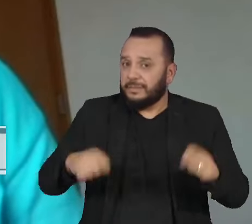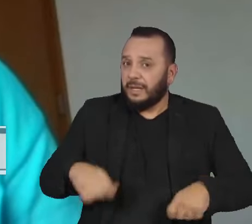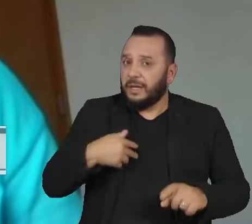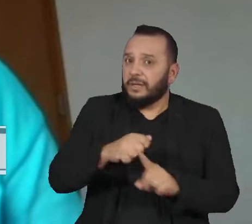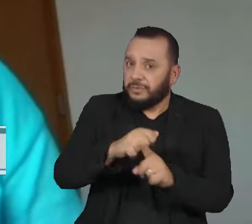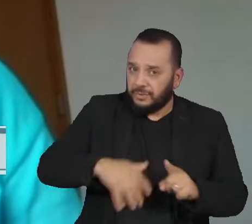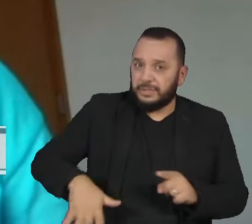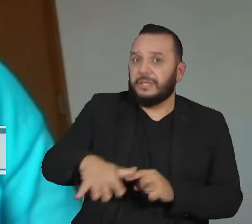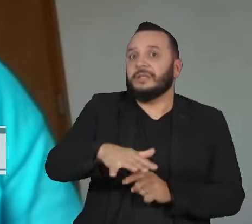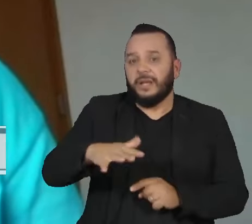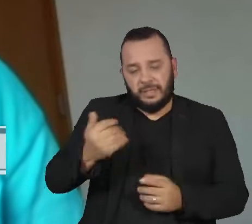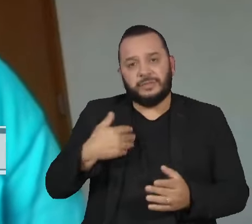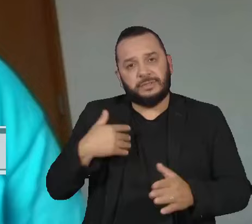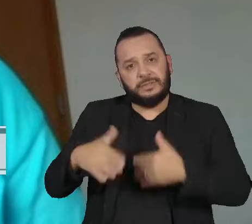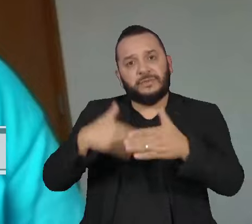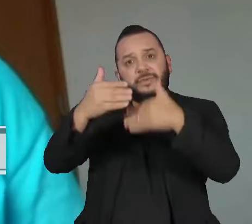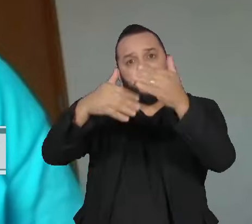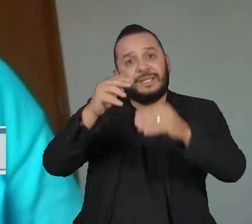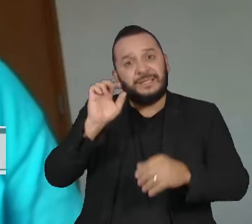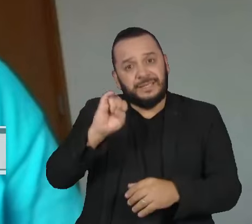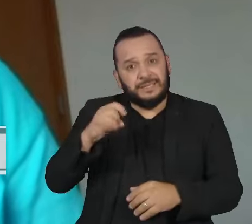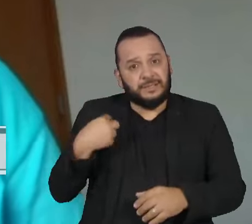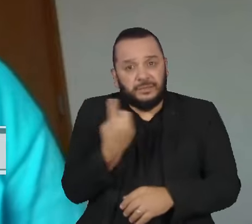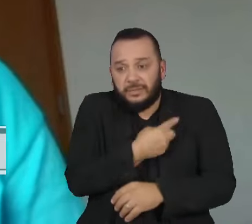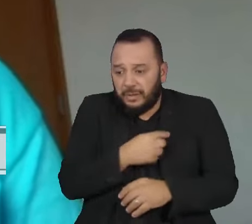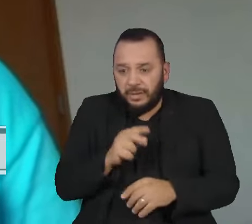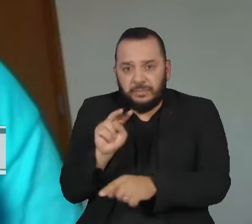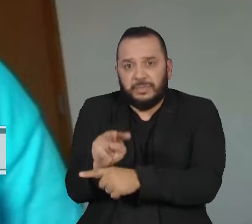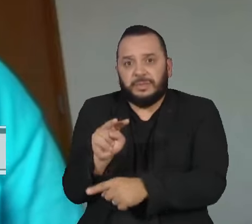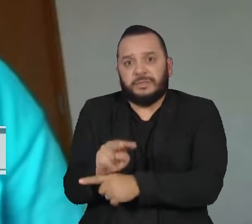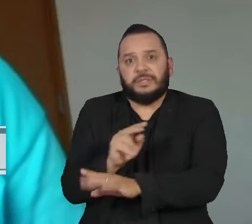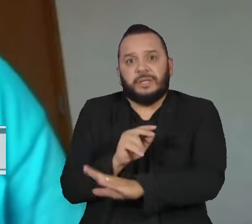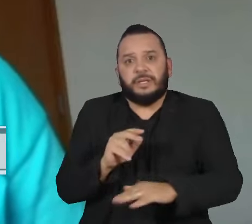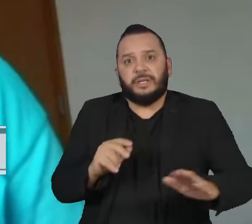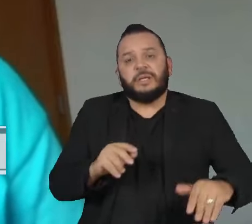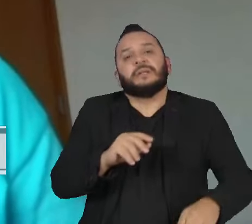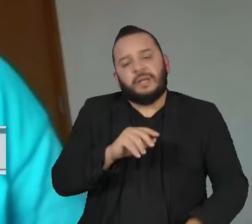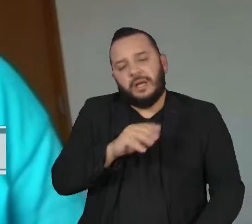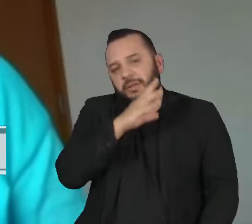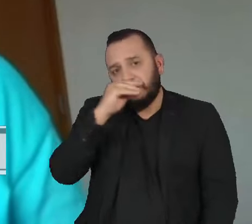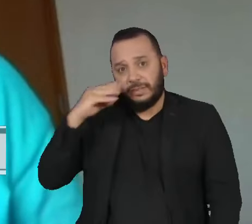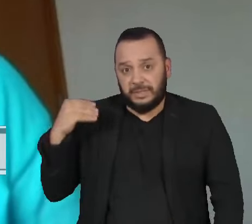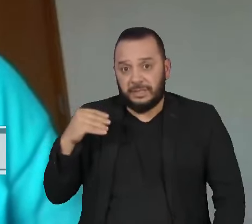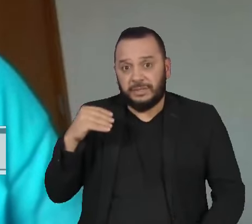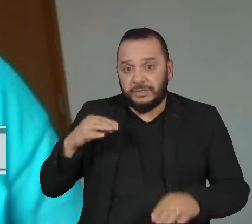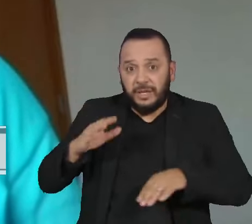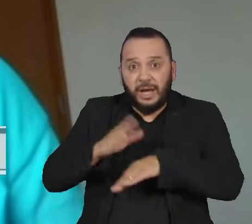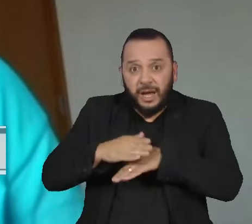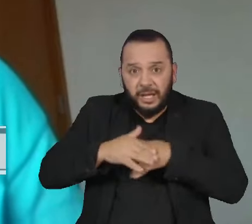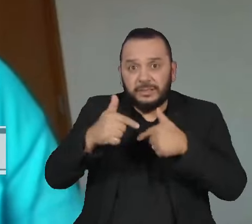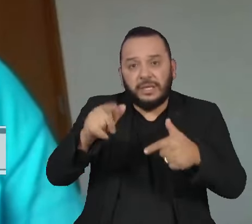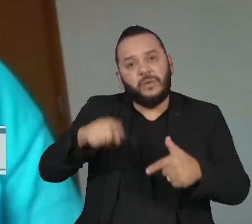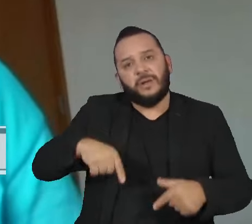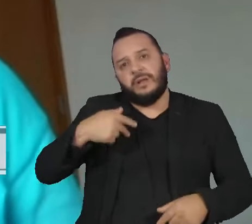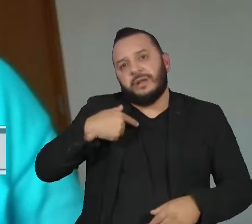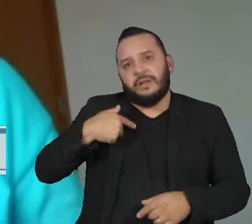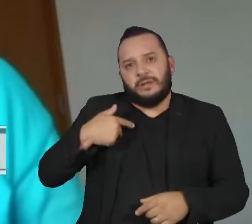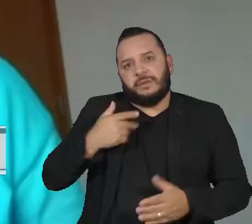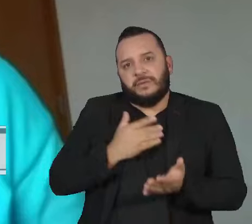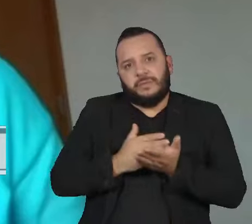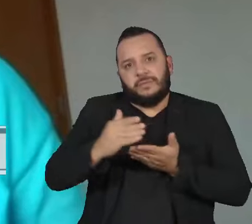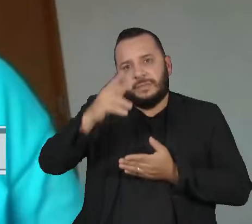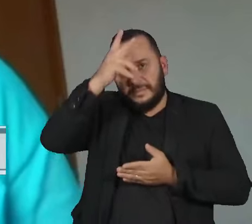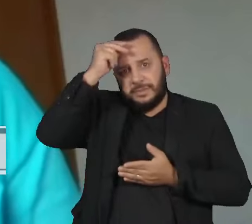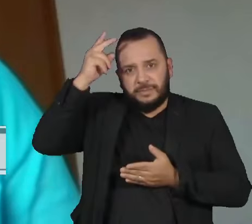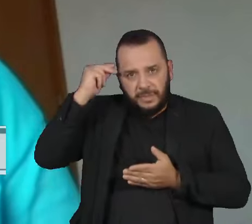proteger nossas crianças e adolescentes. E muitas das ações que precisam ser feitas realmente competem ao município. Então, como já falei,